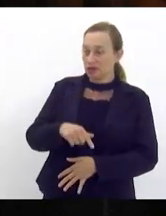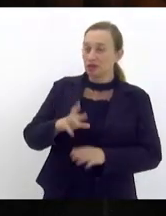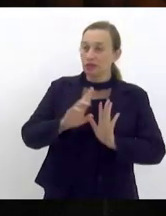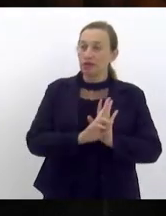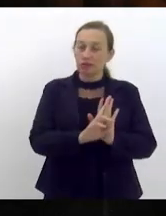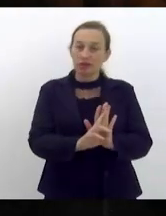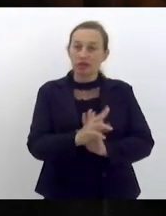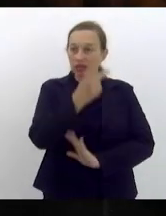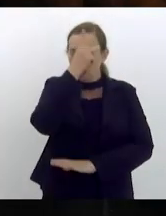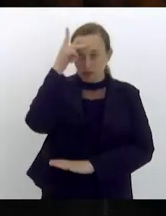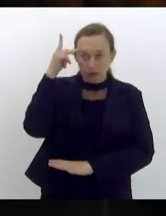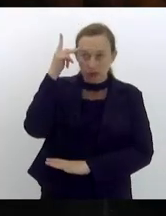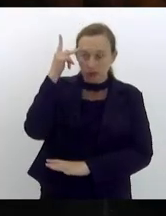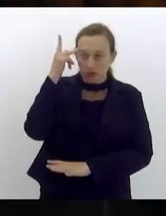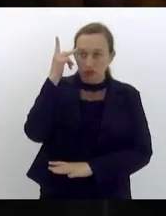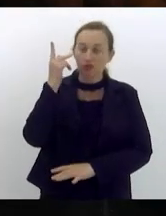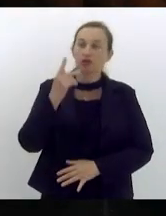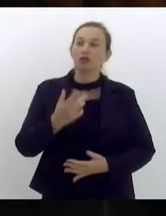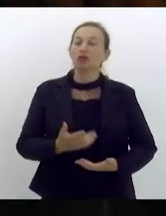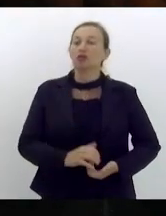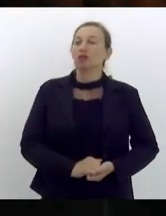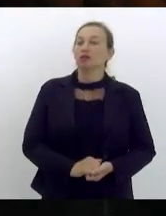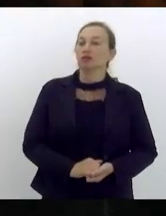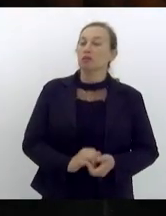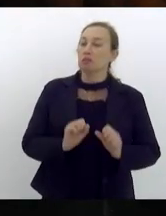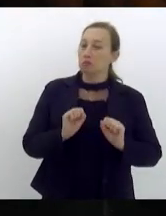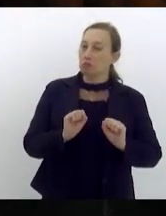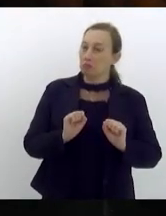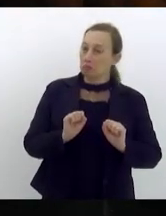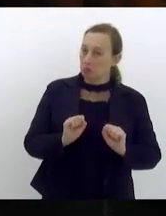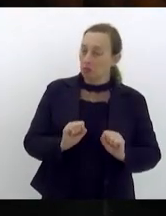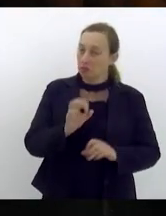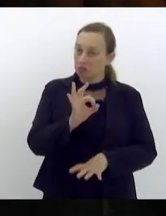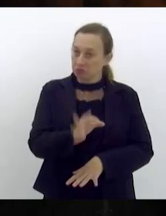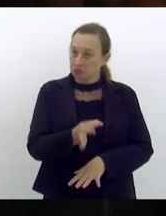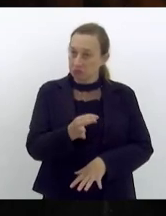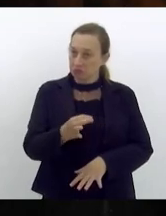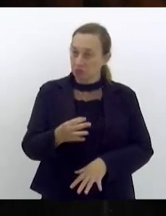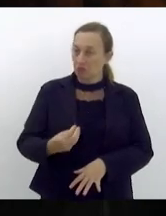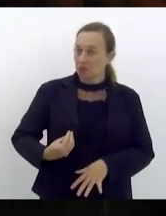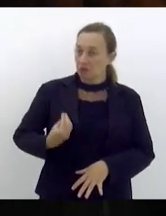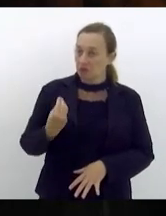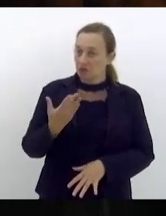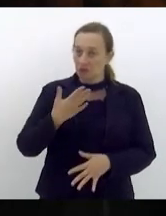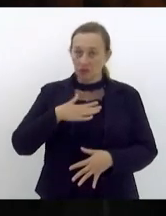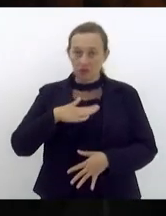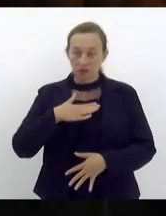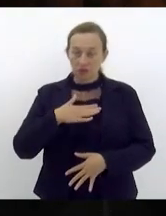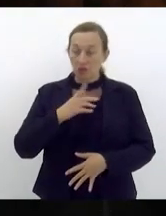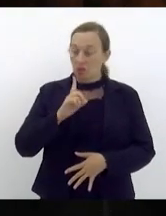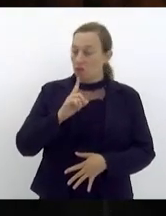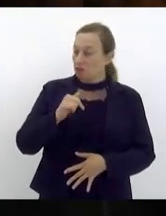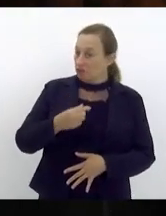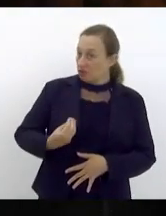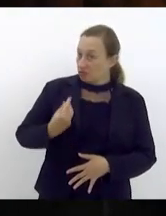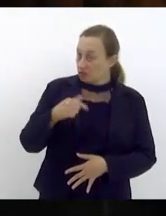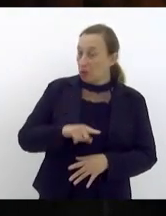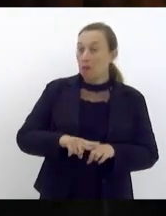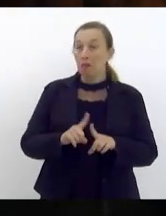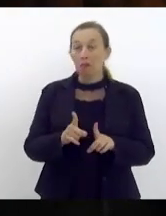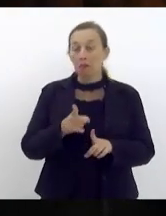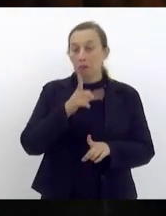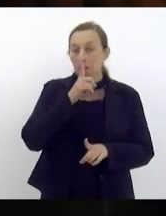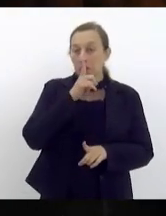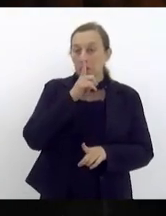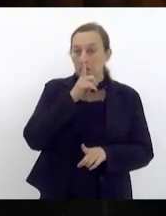pessoas que eu estou aqui de peito aberto que pode ter certeza que talvez a minha vida seria até mais confortável de não estar aqui e me